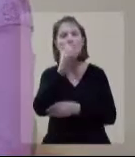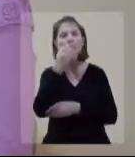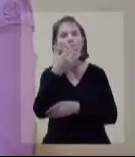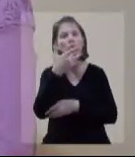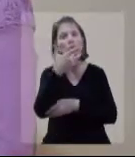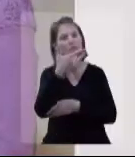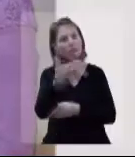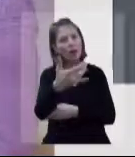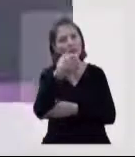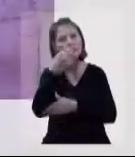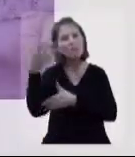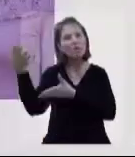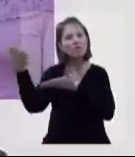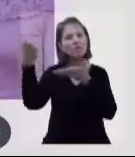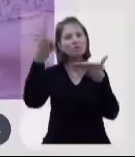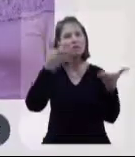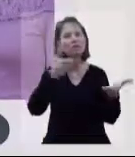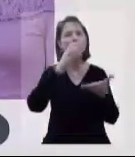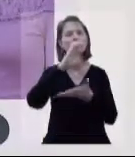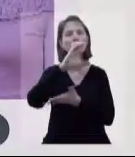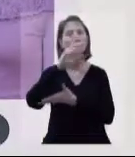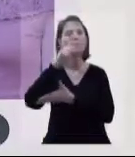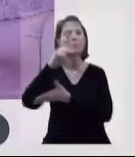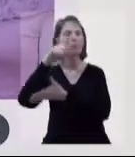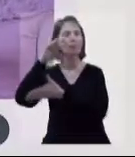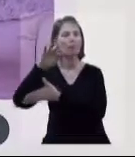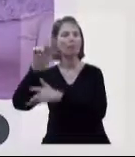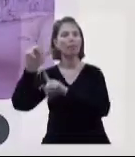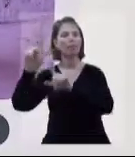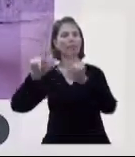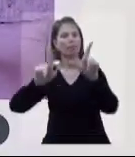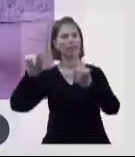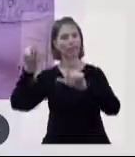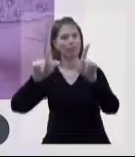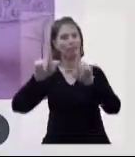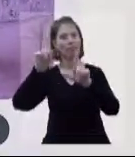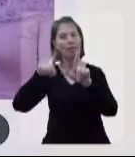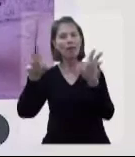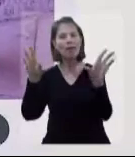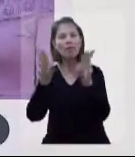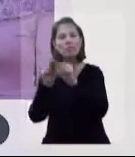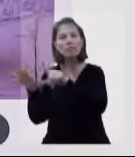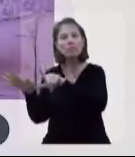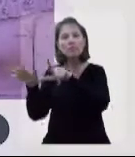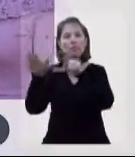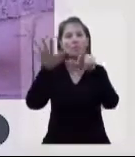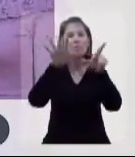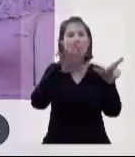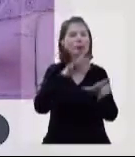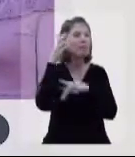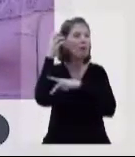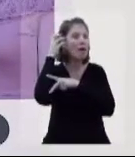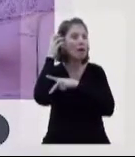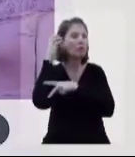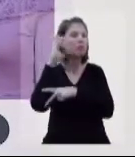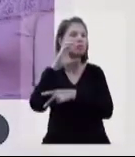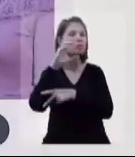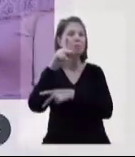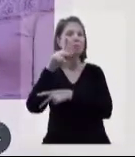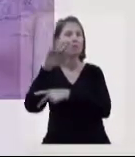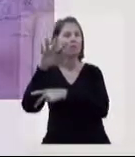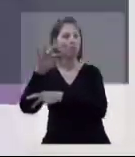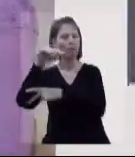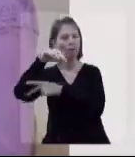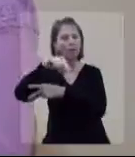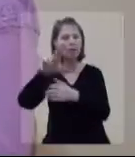Olá, muito boa tarde e seja bem-vindo ao CPT na TV, o nosso resumo semanal da Rádio CPT